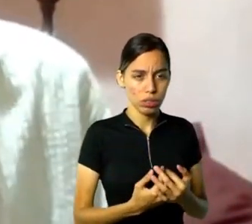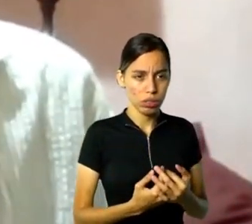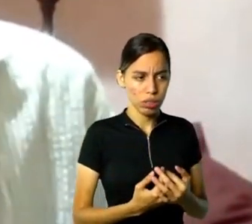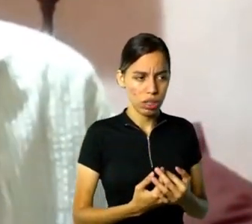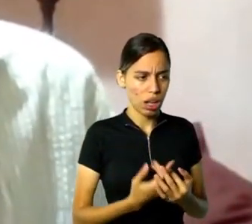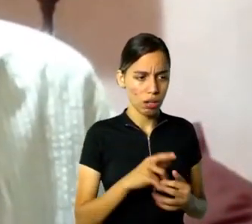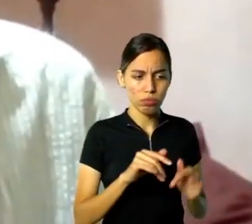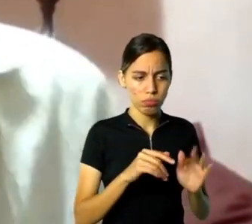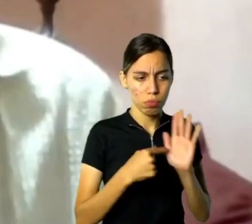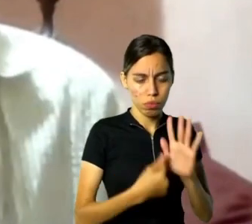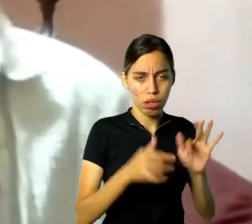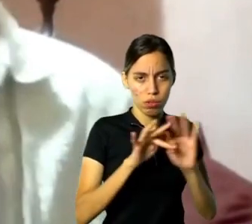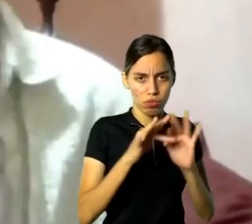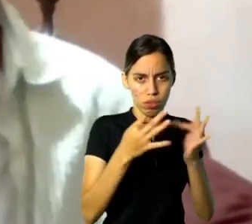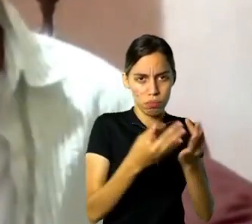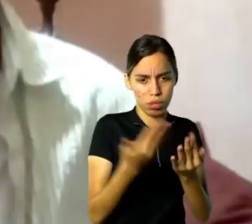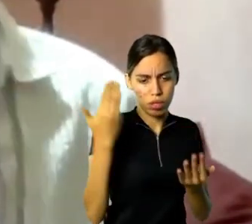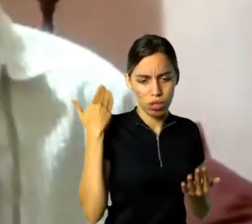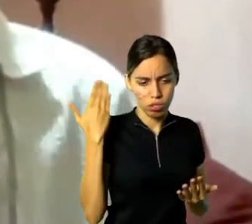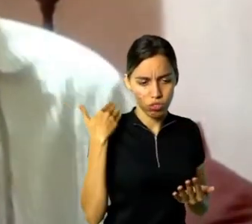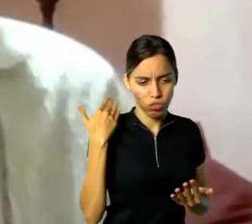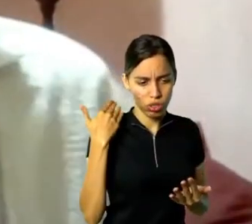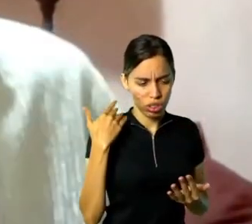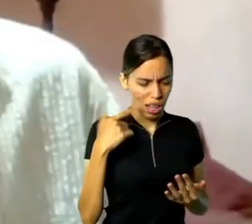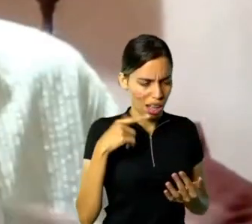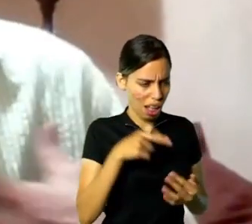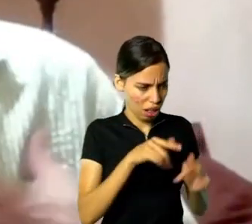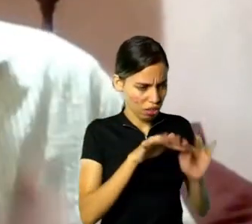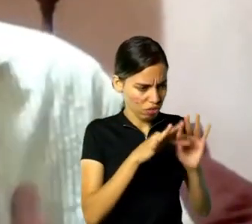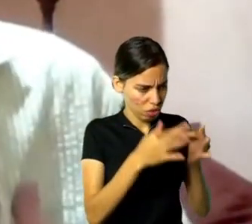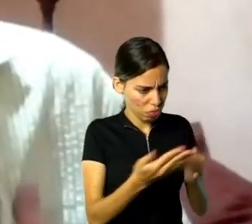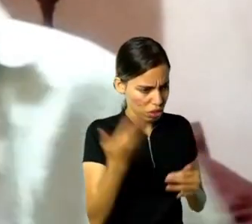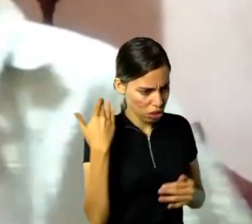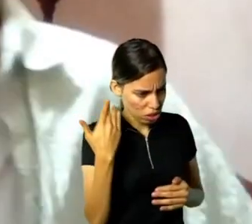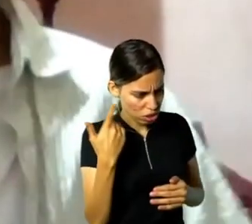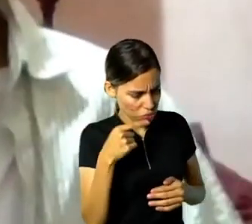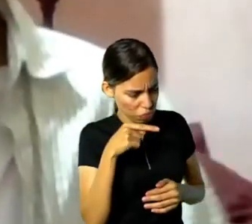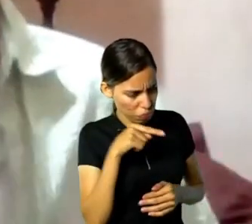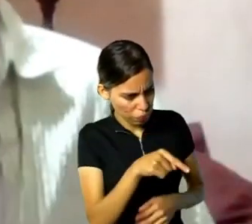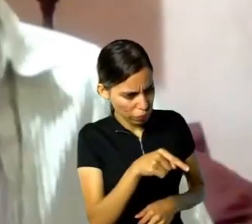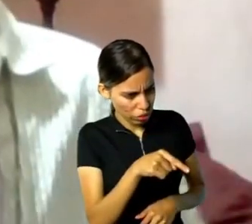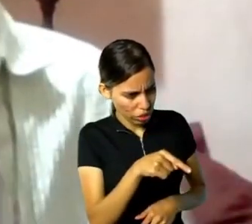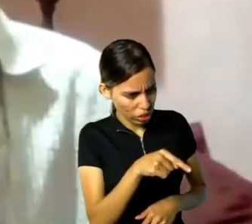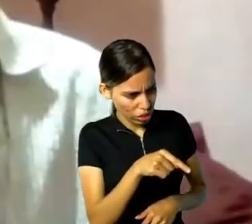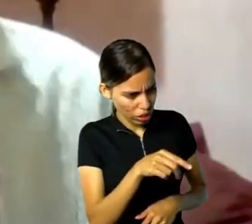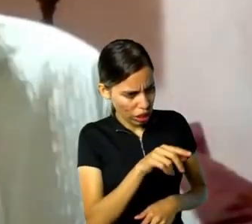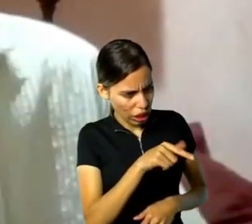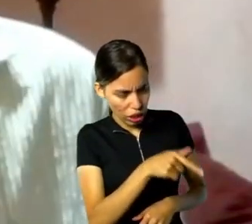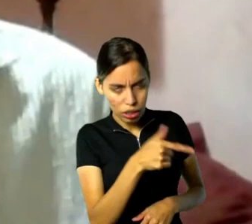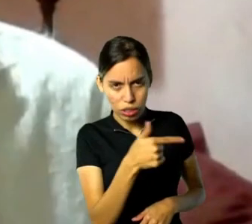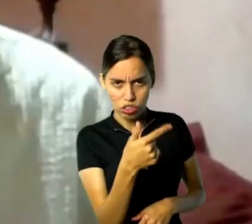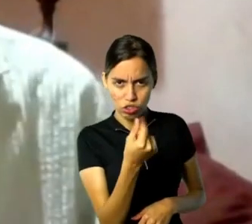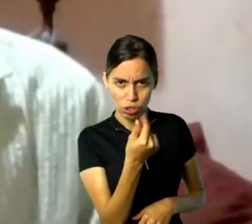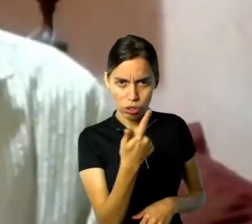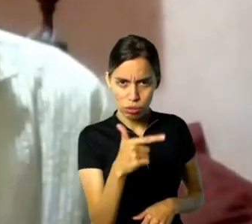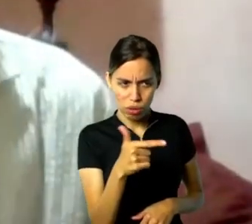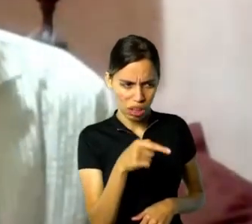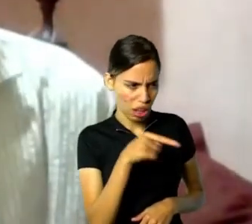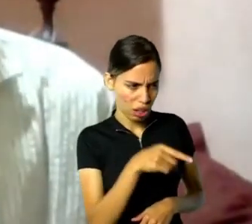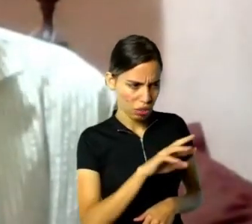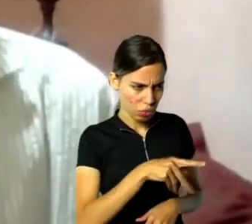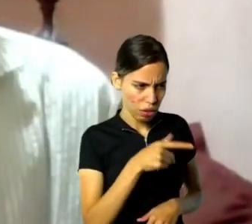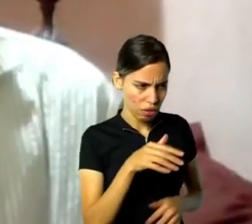não tem dinheiro que ela não é feliz, sabe, o Fuzileiro Naval, e a família, e a bandeirinha do Brasil,